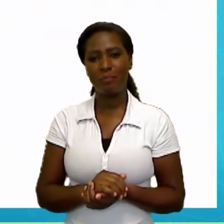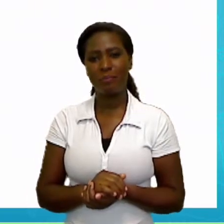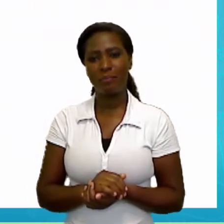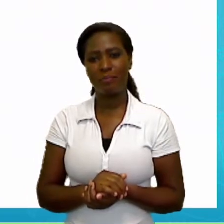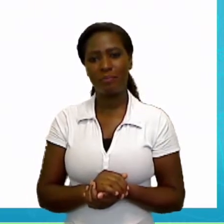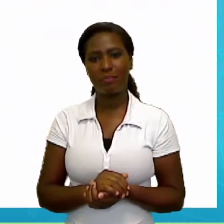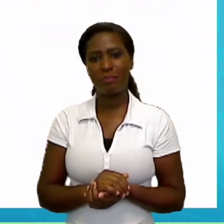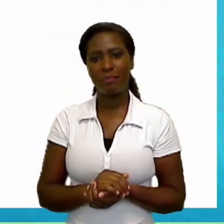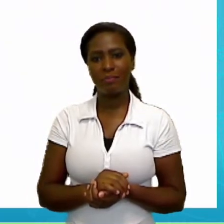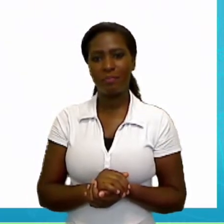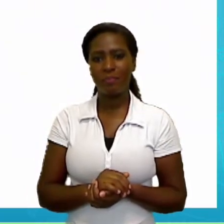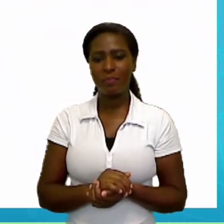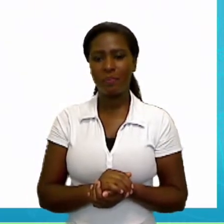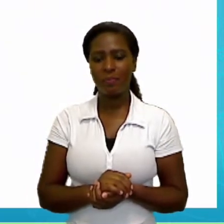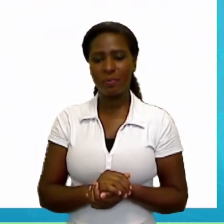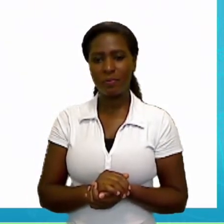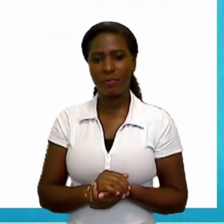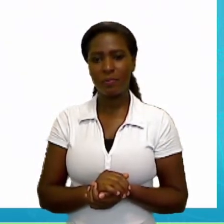Sharp, né?